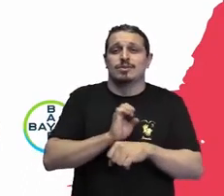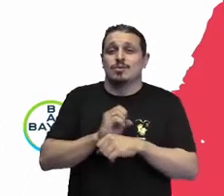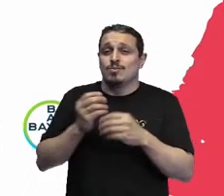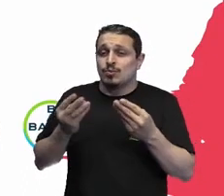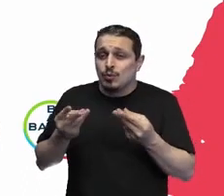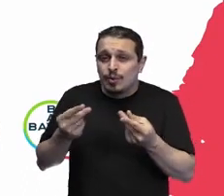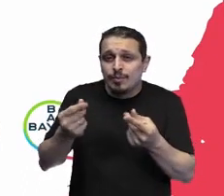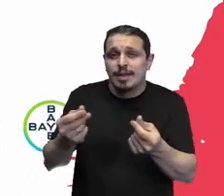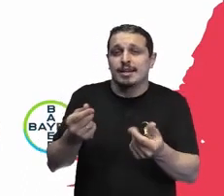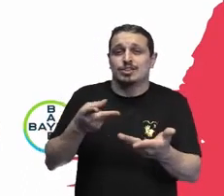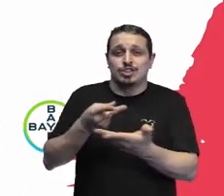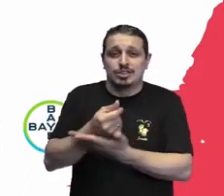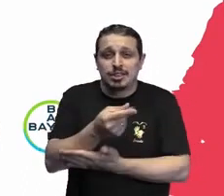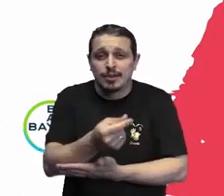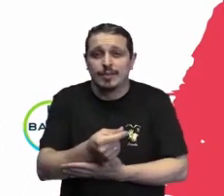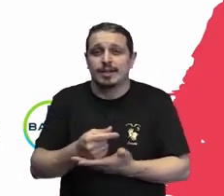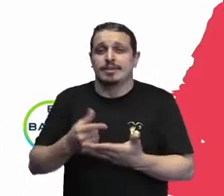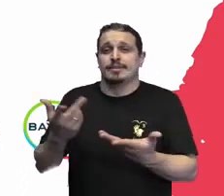slide, pessoal, por favor.